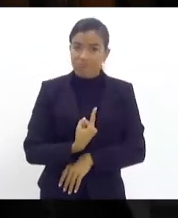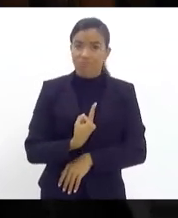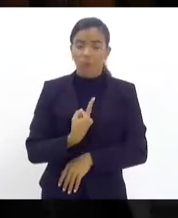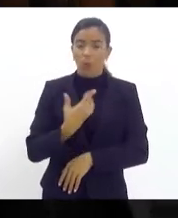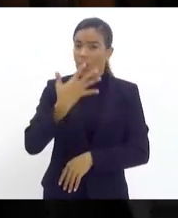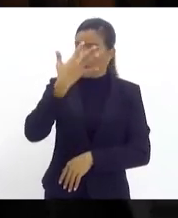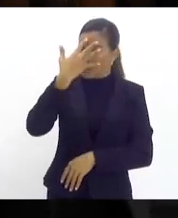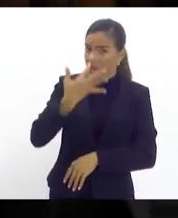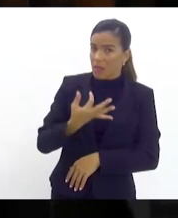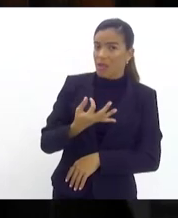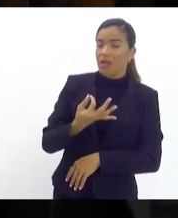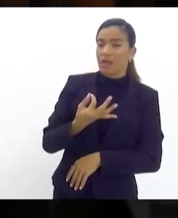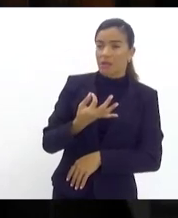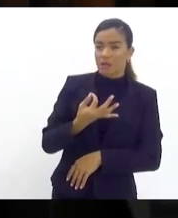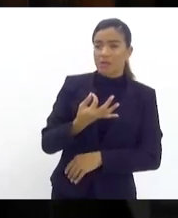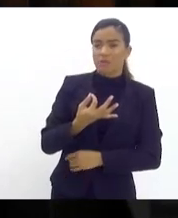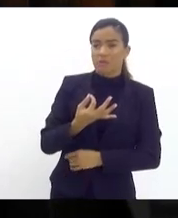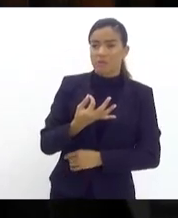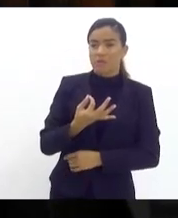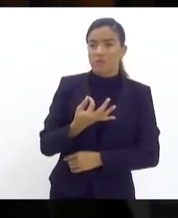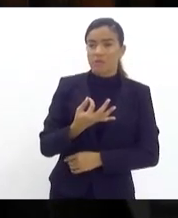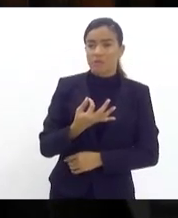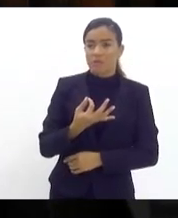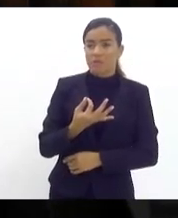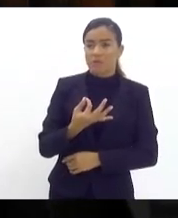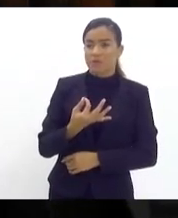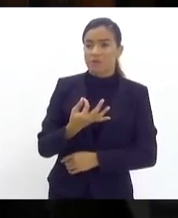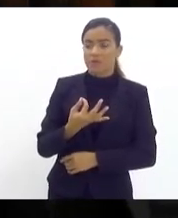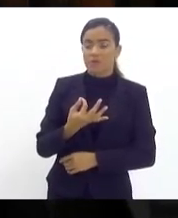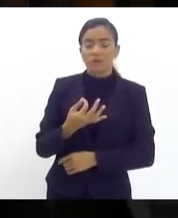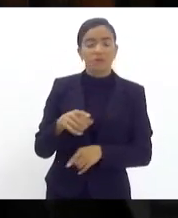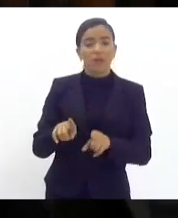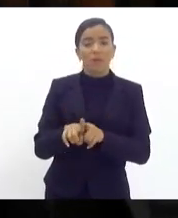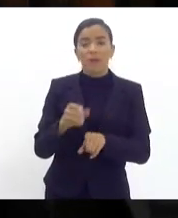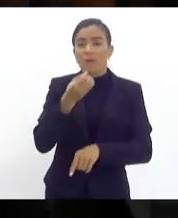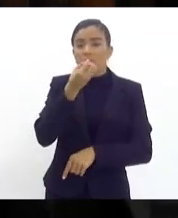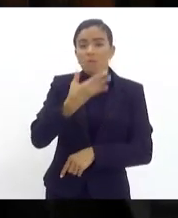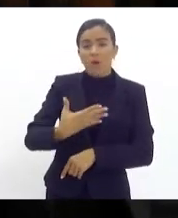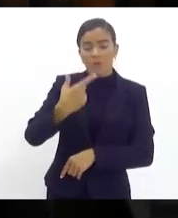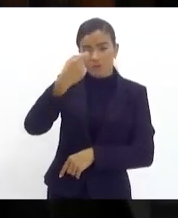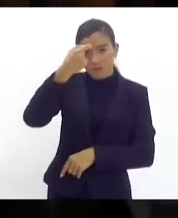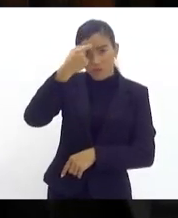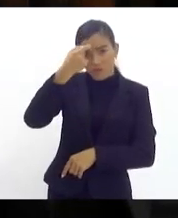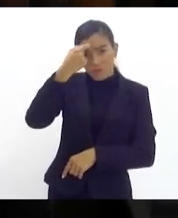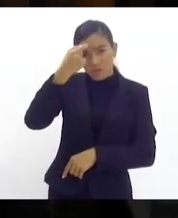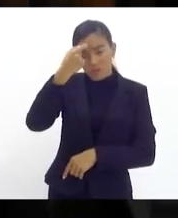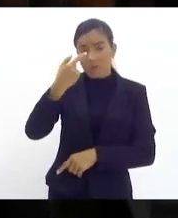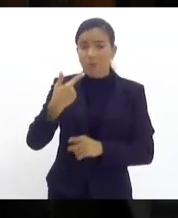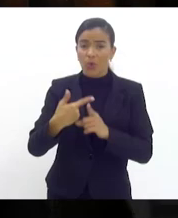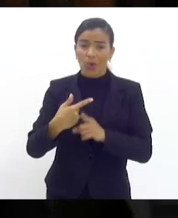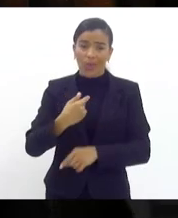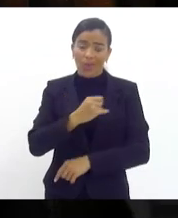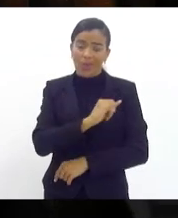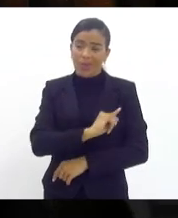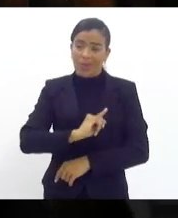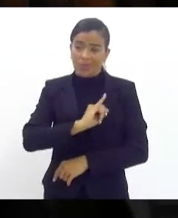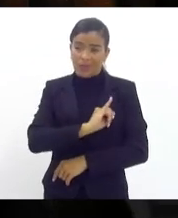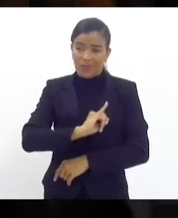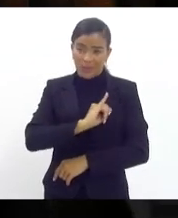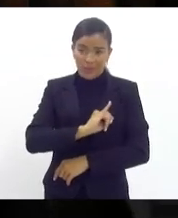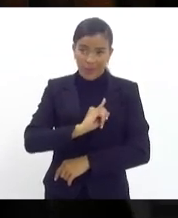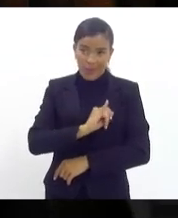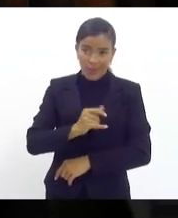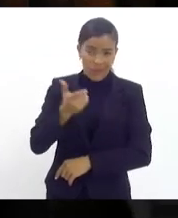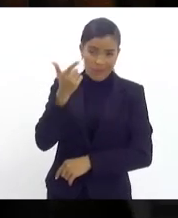entendimento e o bom senso porque nesse momento nem Itaguaí ganha porque as